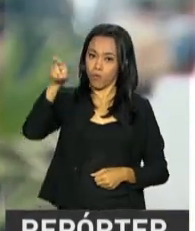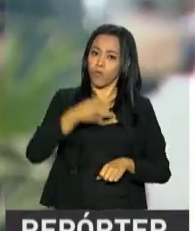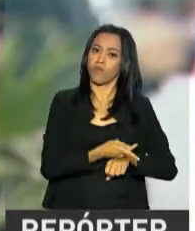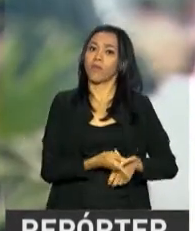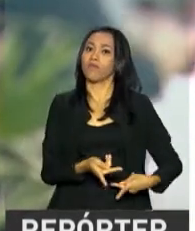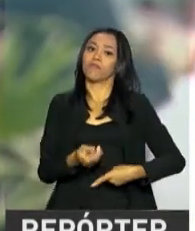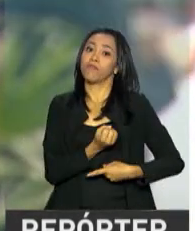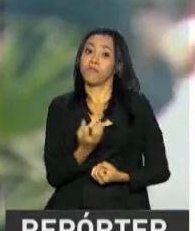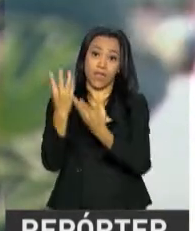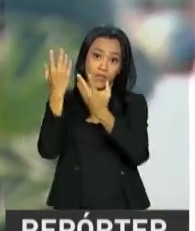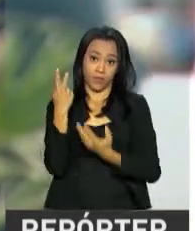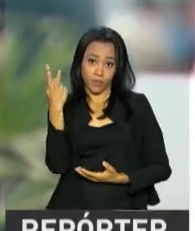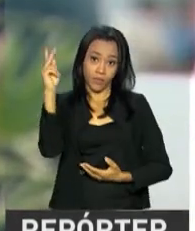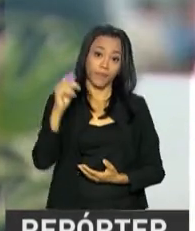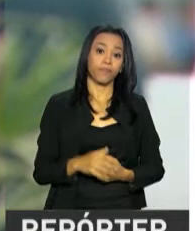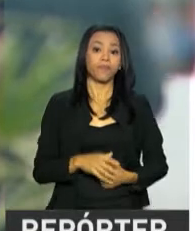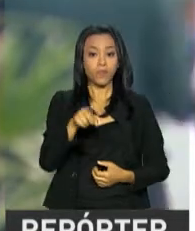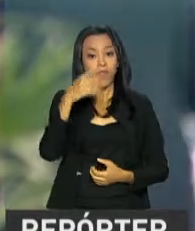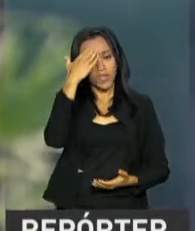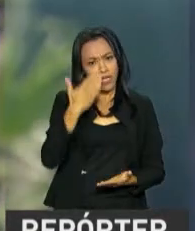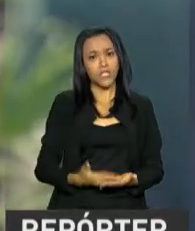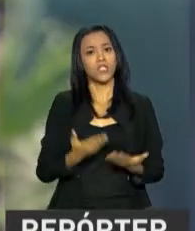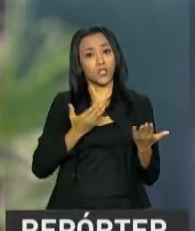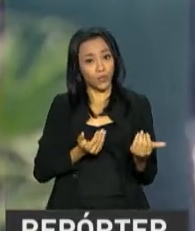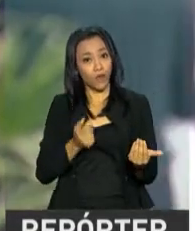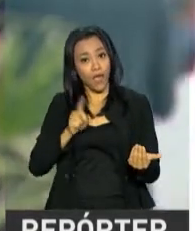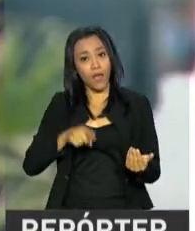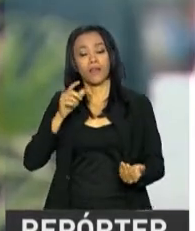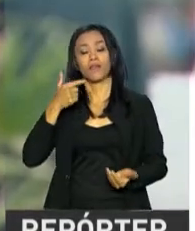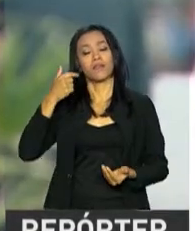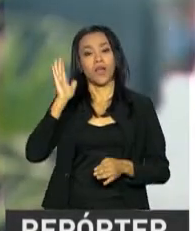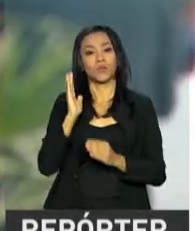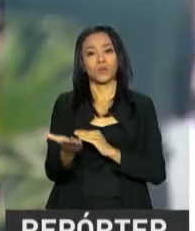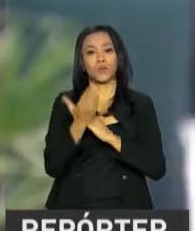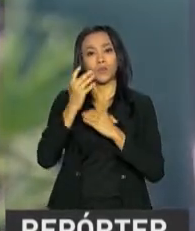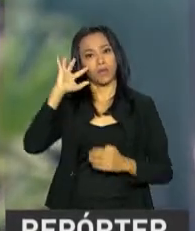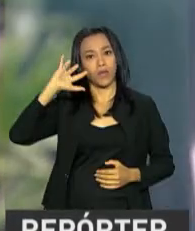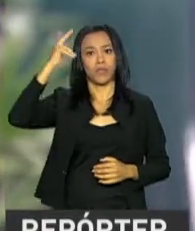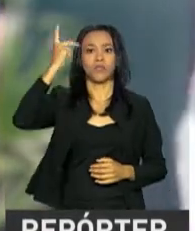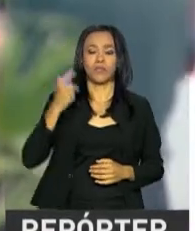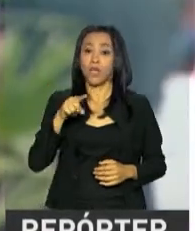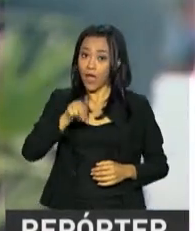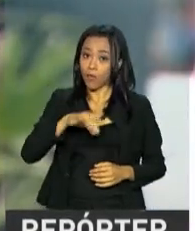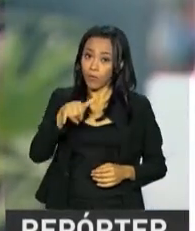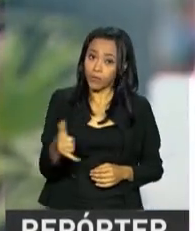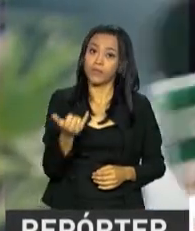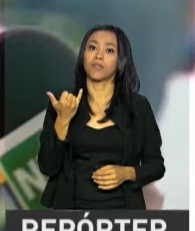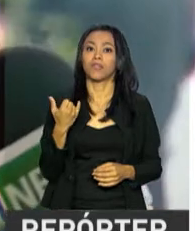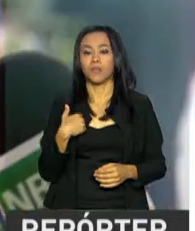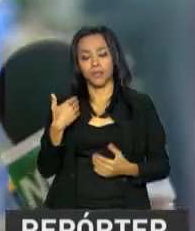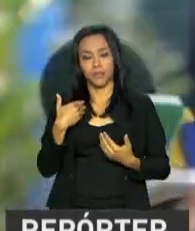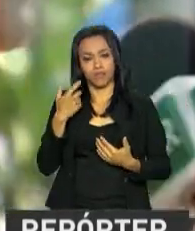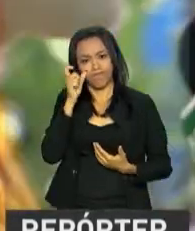acredita que o jovem faz parte da solução. E no Brasil nós temos muitos problemas de recursos hídricos, então essa é uma grande oportunidade para eles se engajarem.